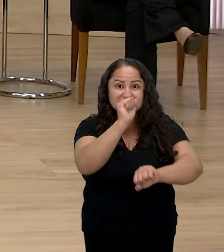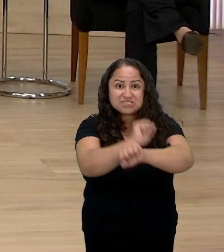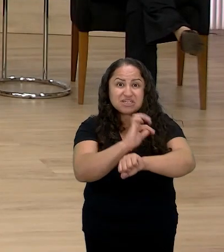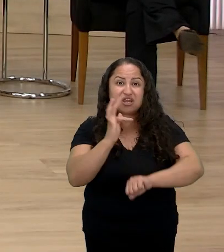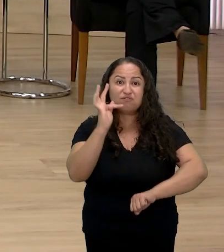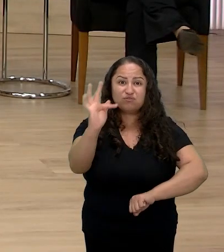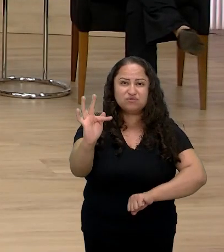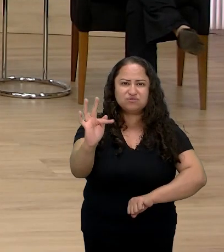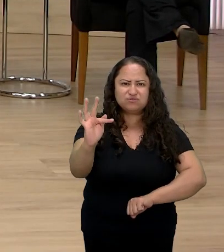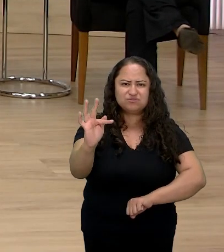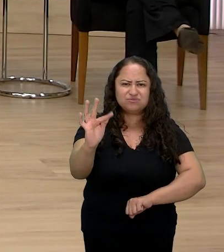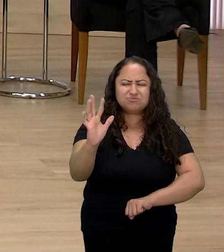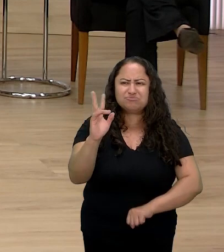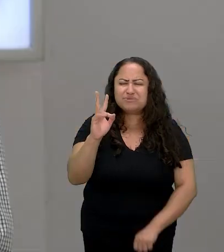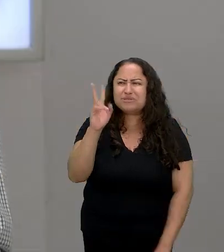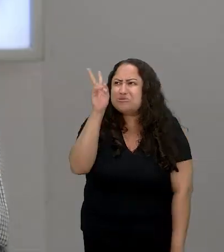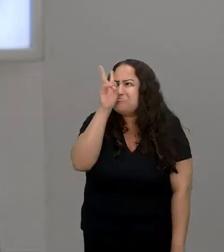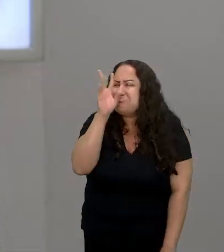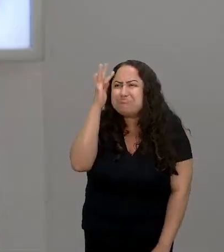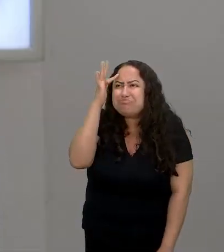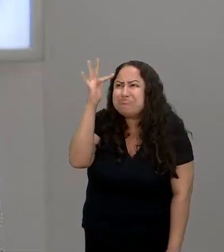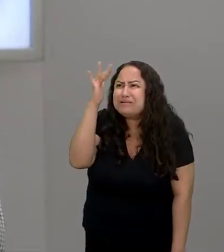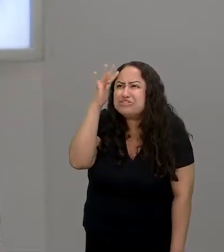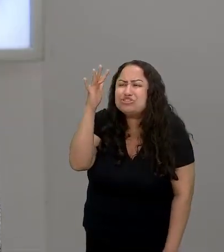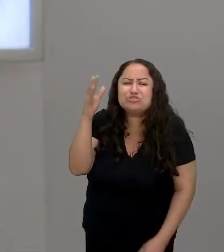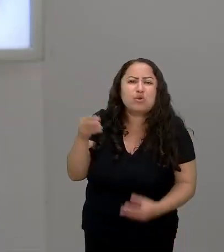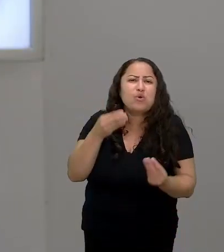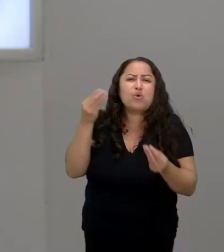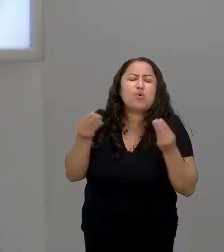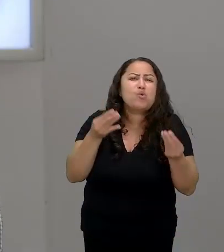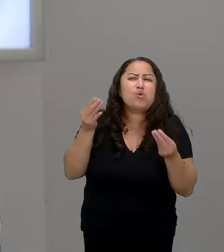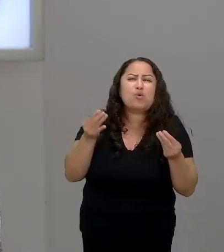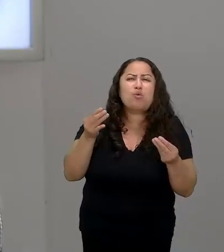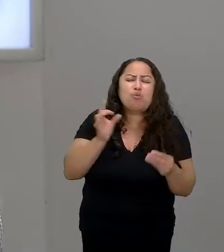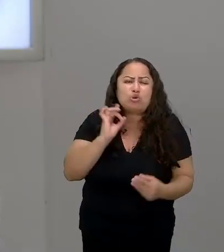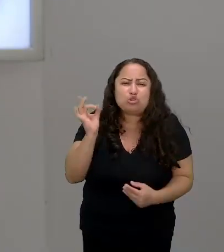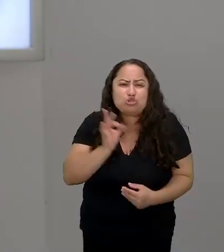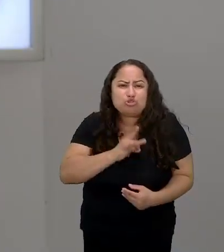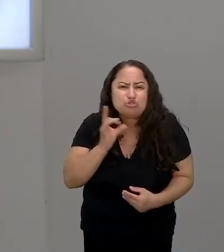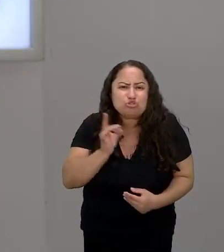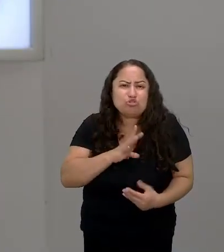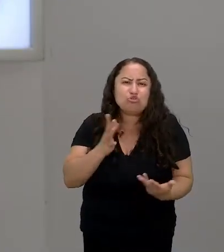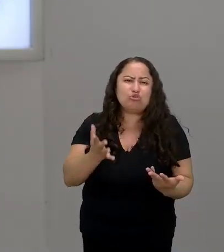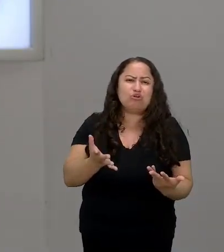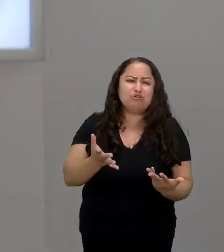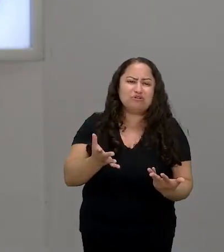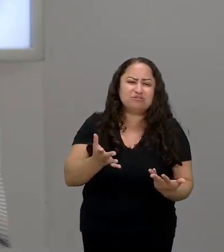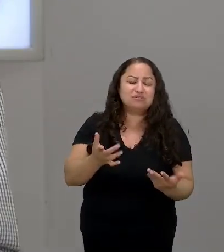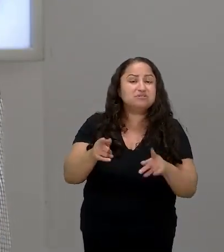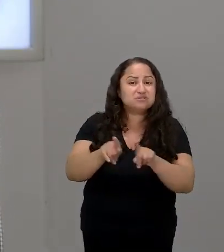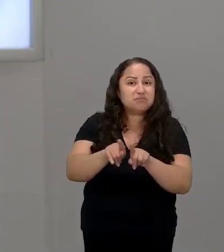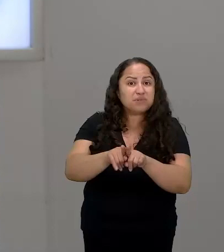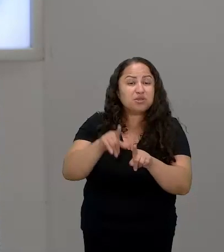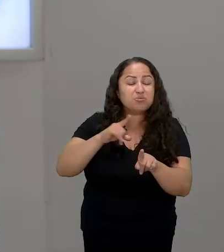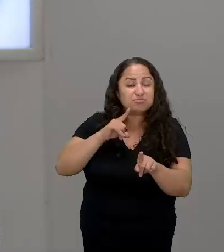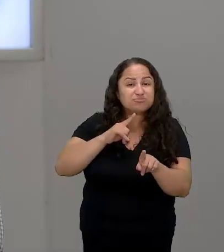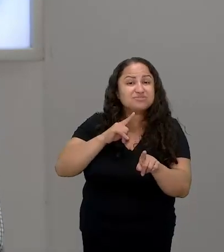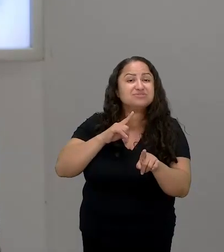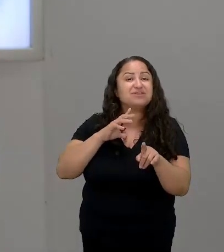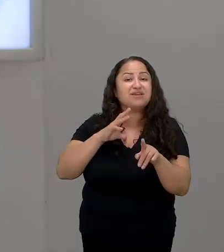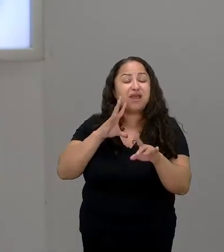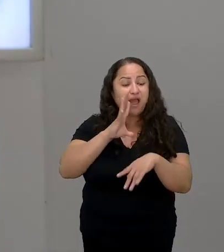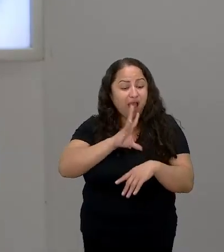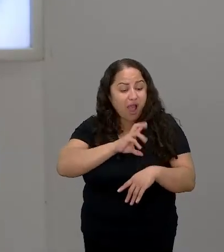grau de dor dessa mulher que tem o instinto materno mas por até ter esse instinto materno e amor ao filho